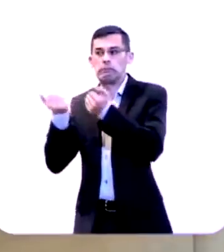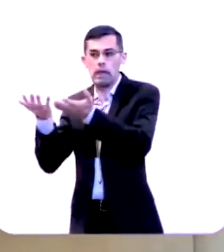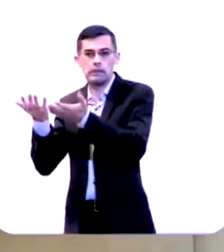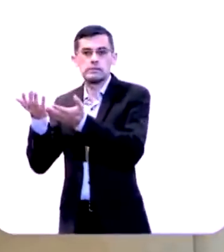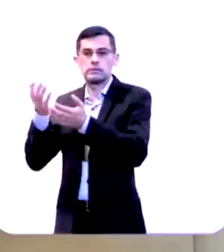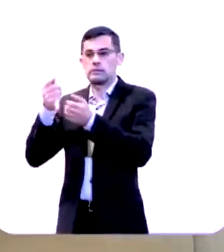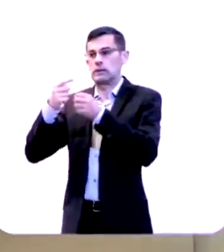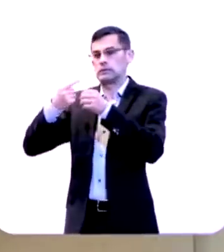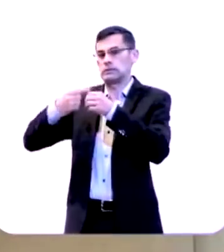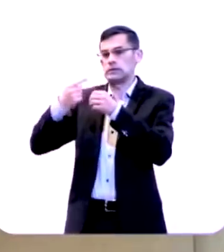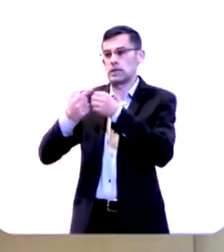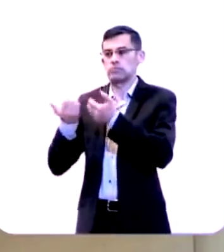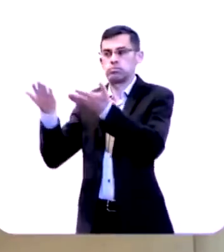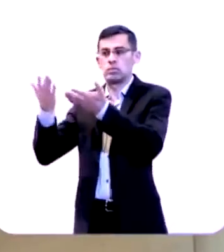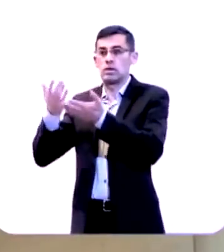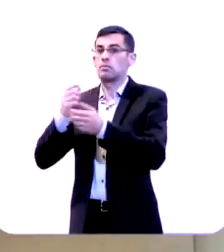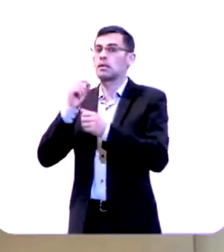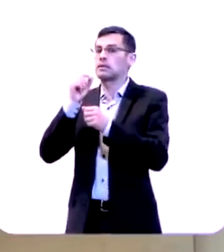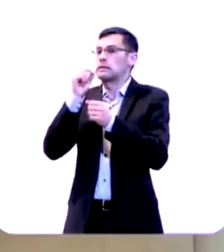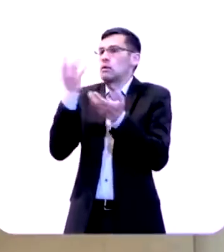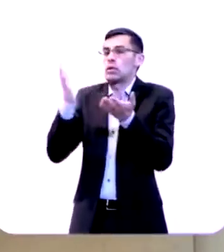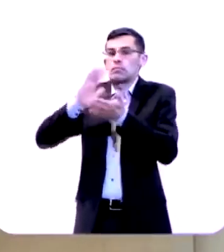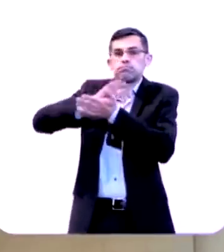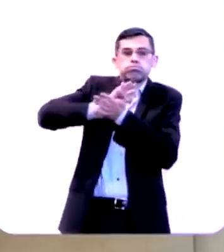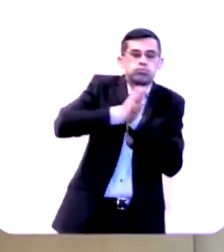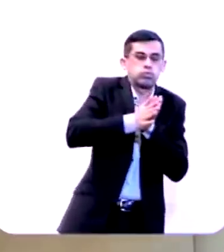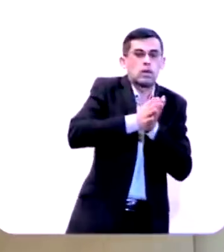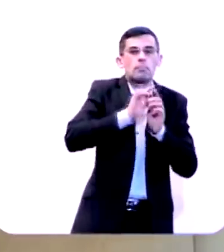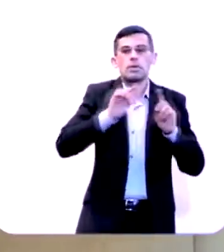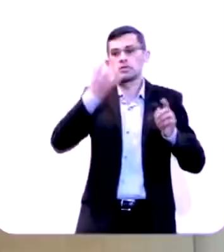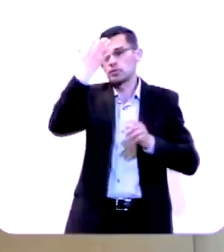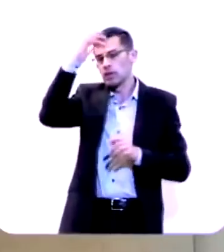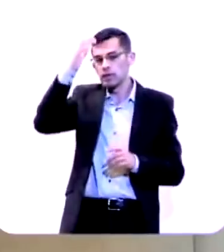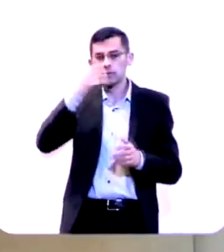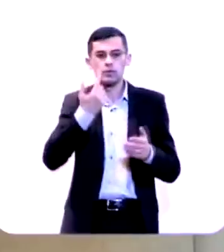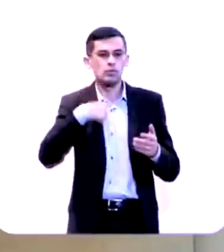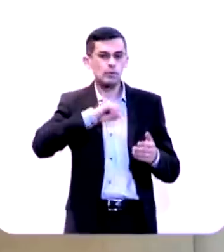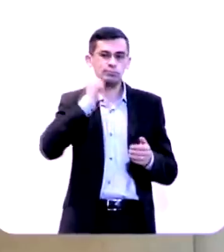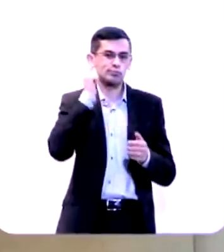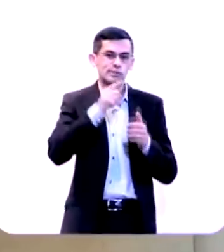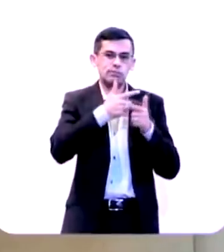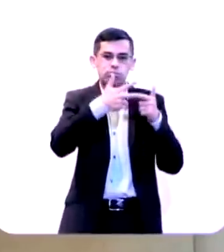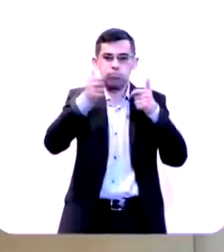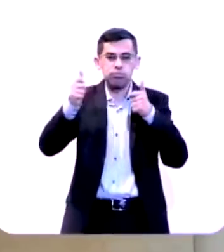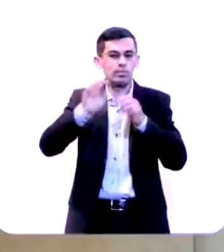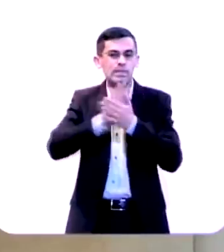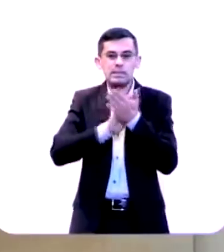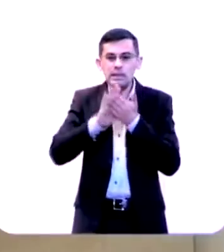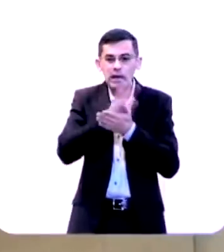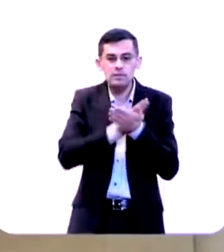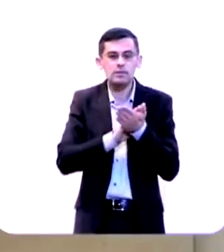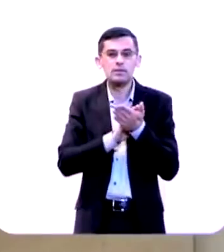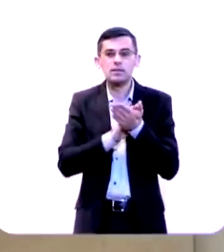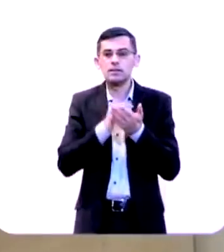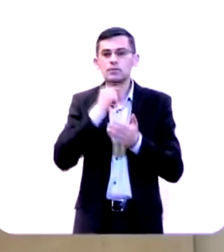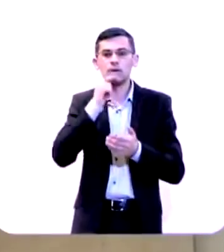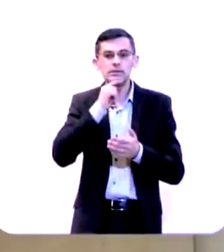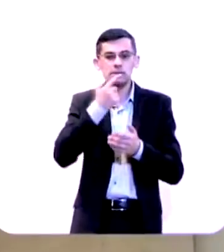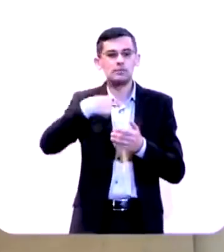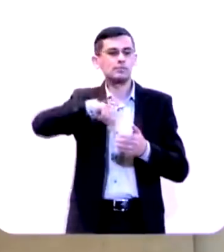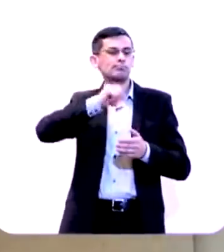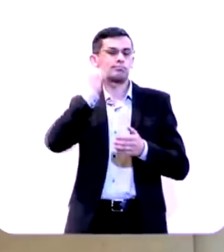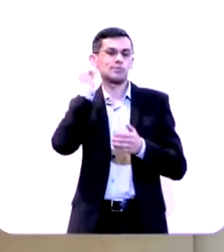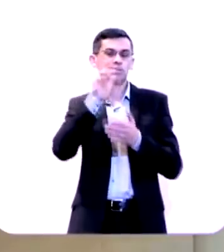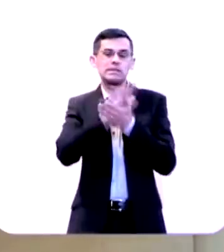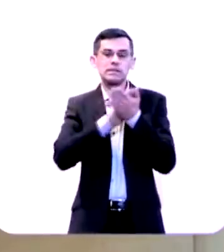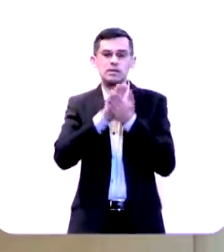para evitar um genocídio rei não tem jeito nós não vamos ganhar essa batalha não tem como ganhar